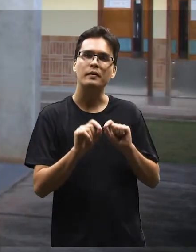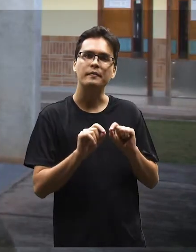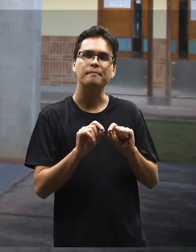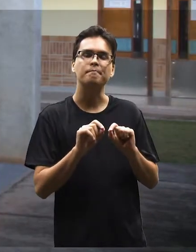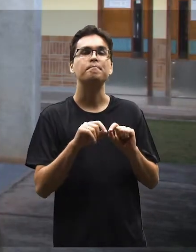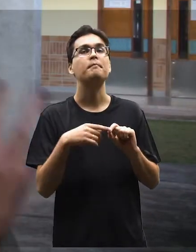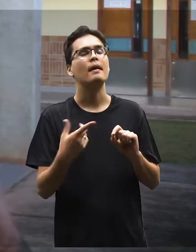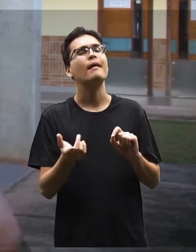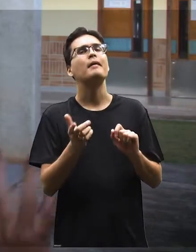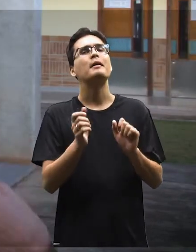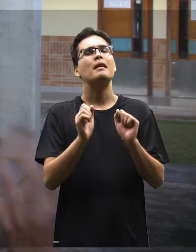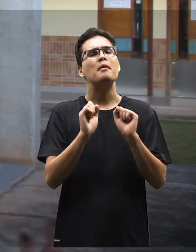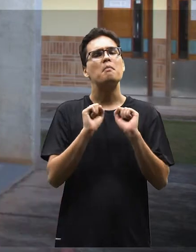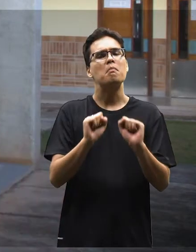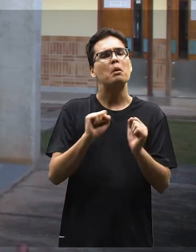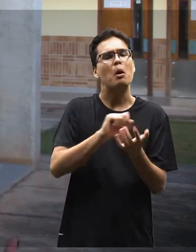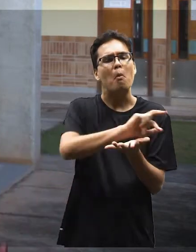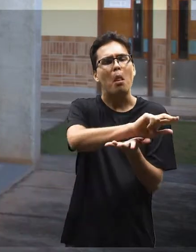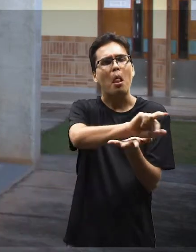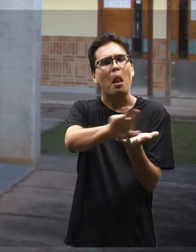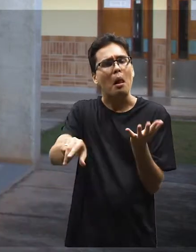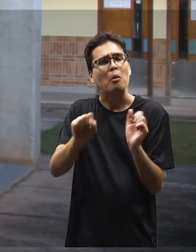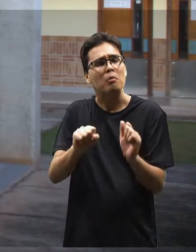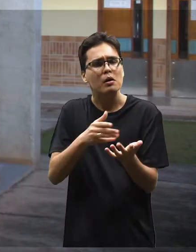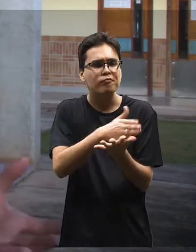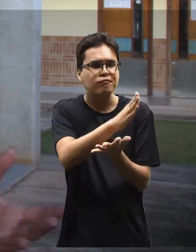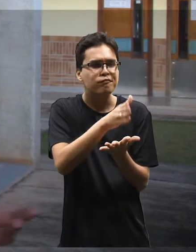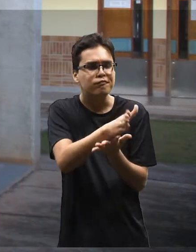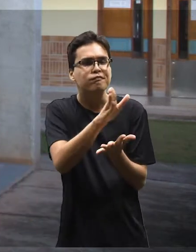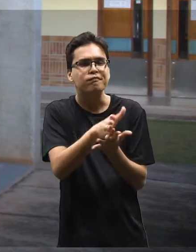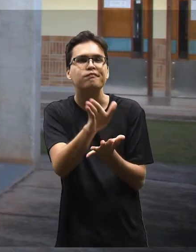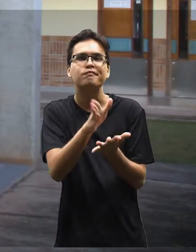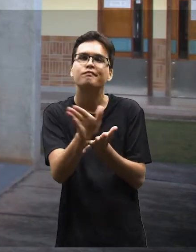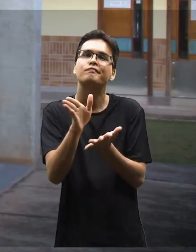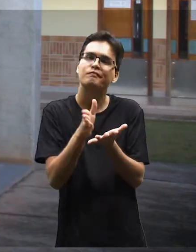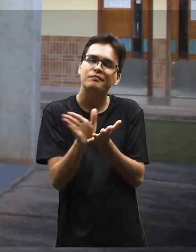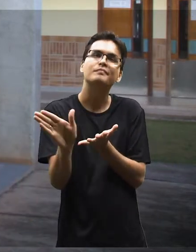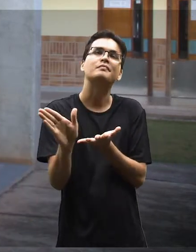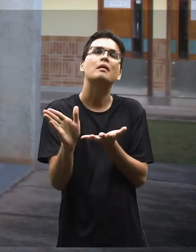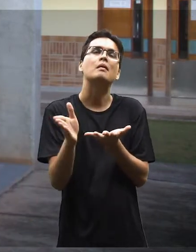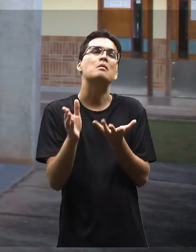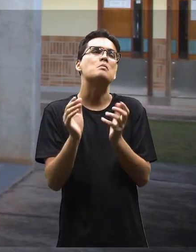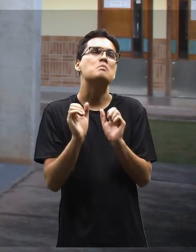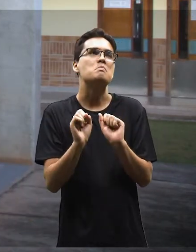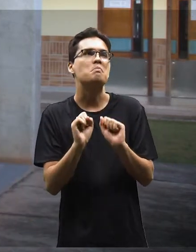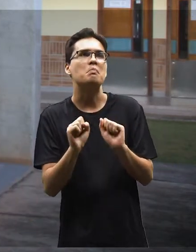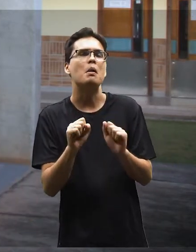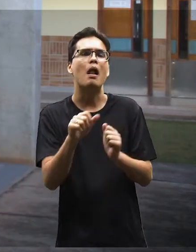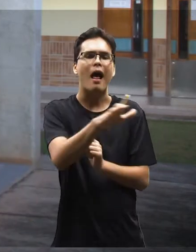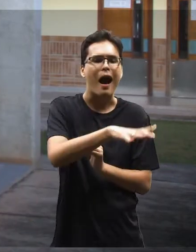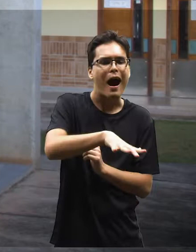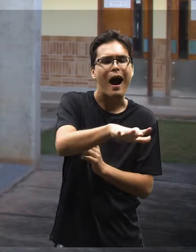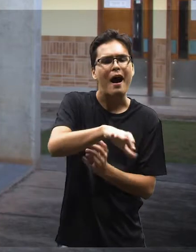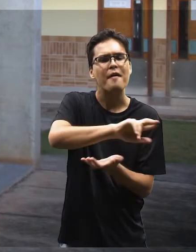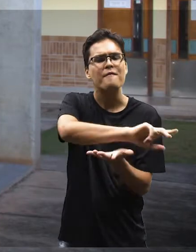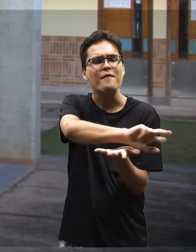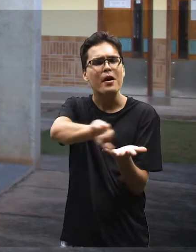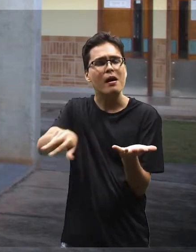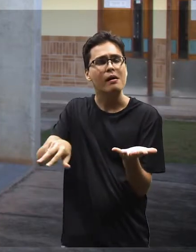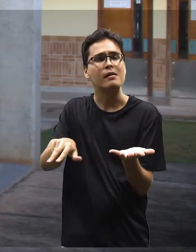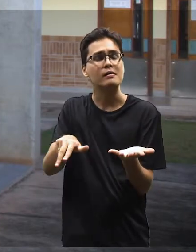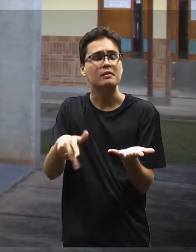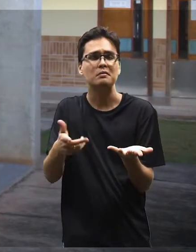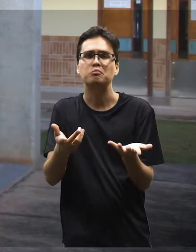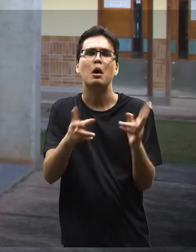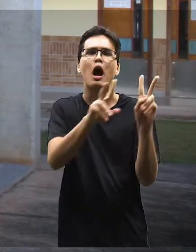a amplitude de repertório. Você pode ir para vários caminhos, a gente oferece vários, para você trabalhar em várias